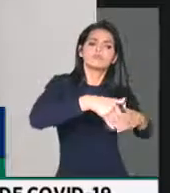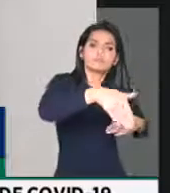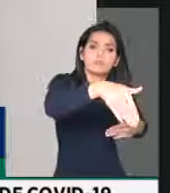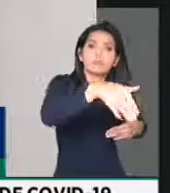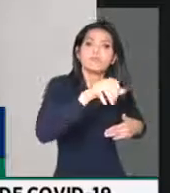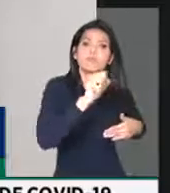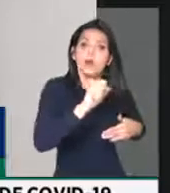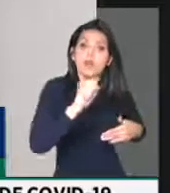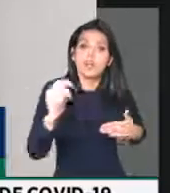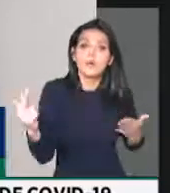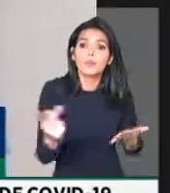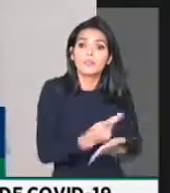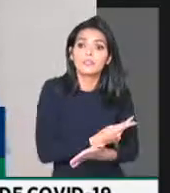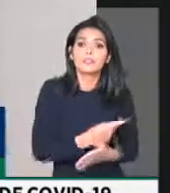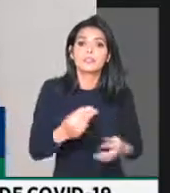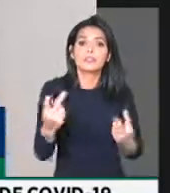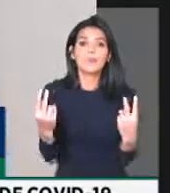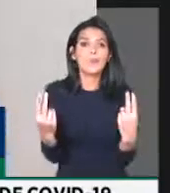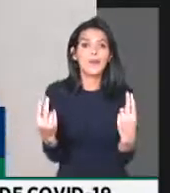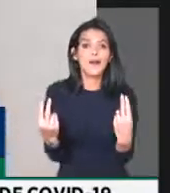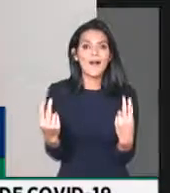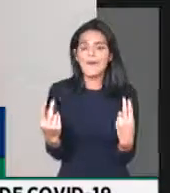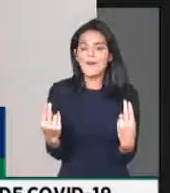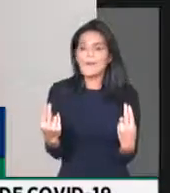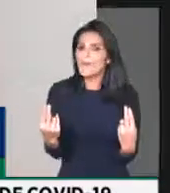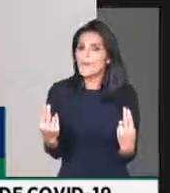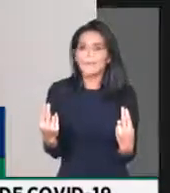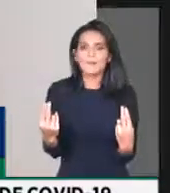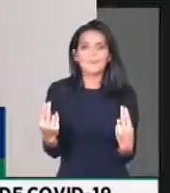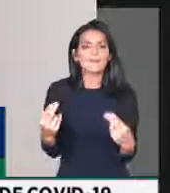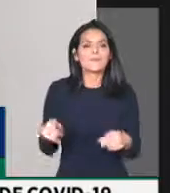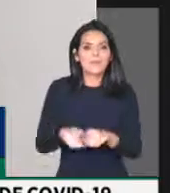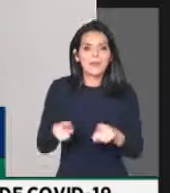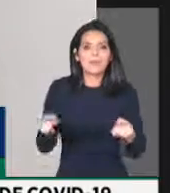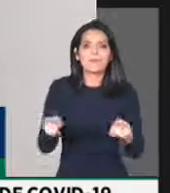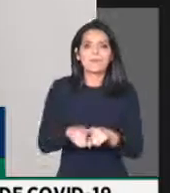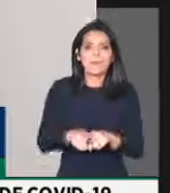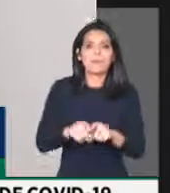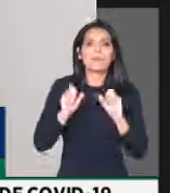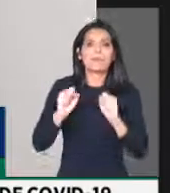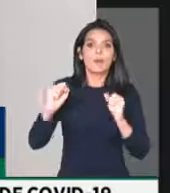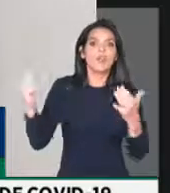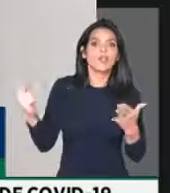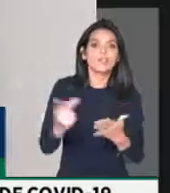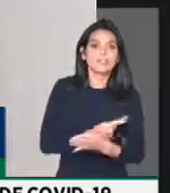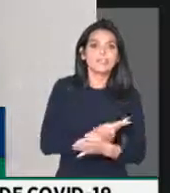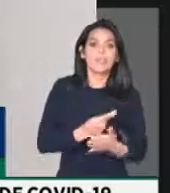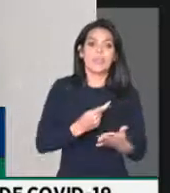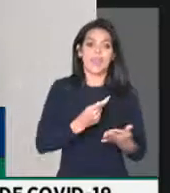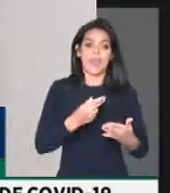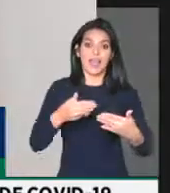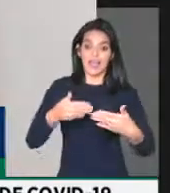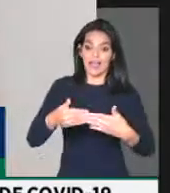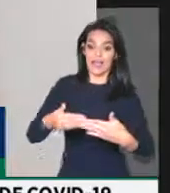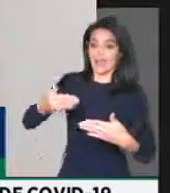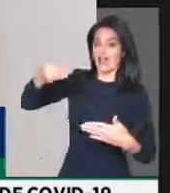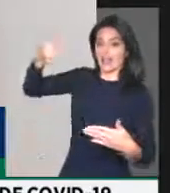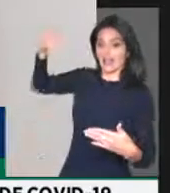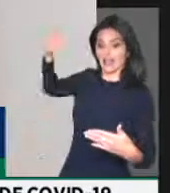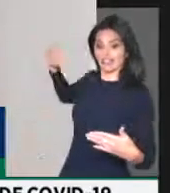vierem pela frente também tiverem o mesmo caráter de efeito retroativo. Isso